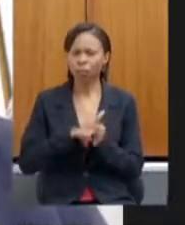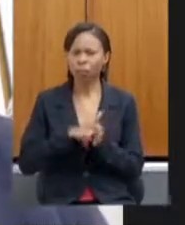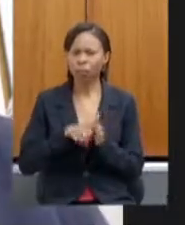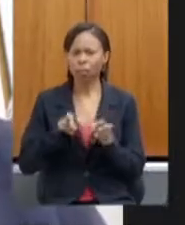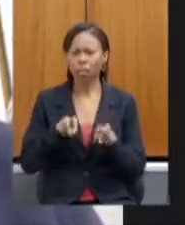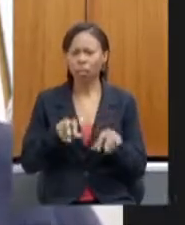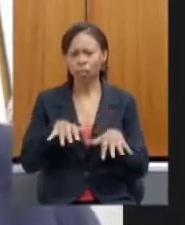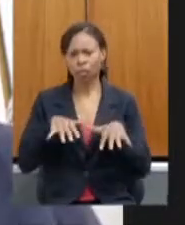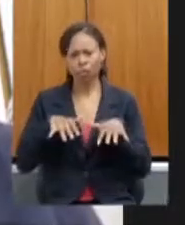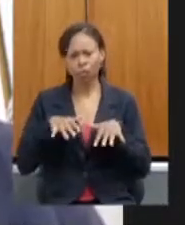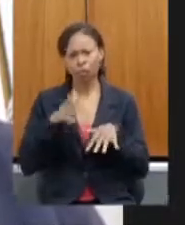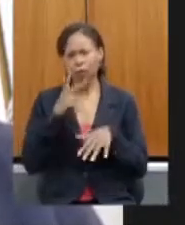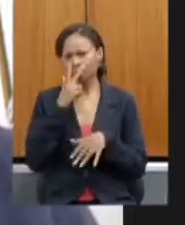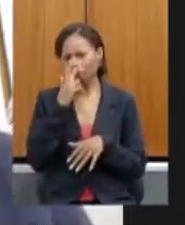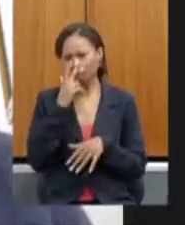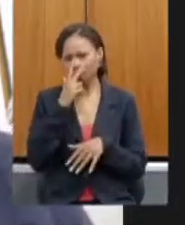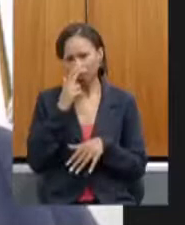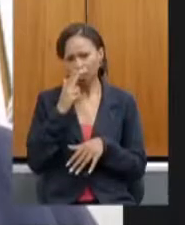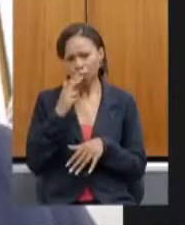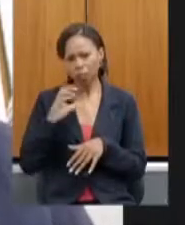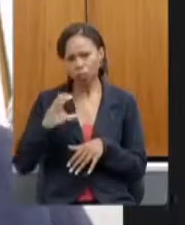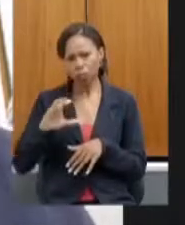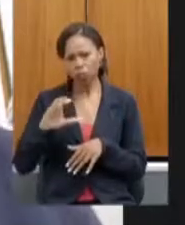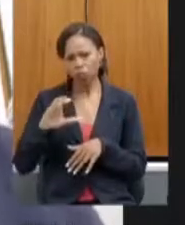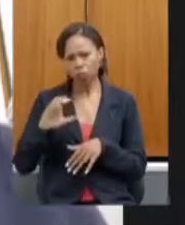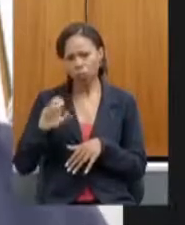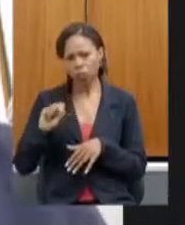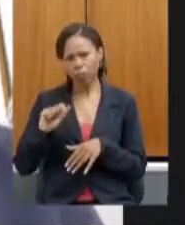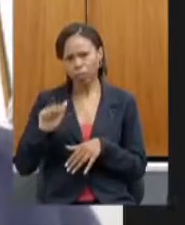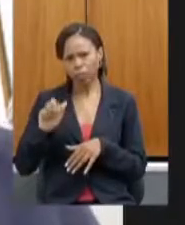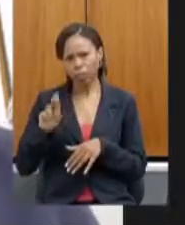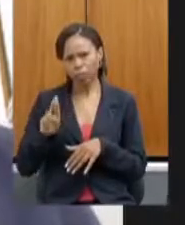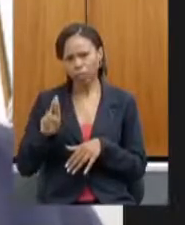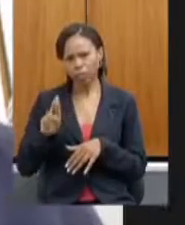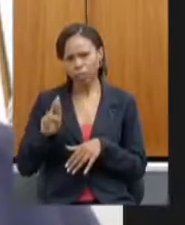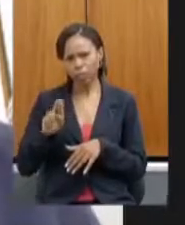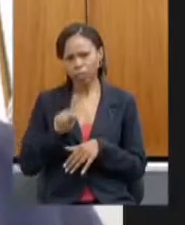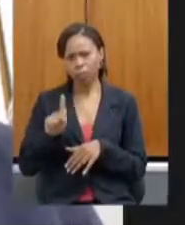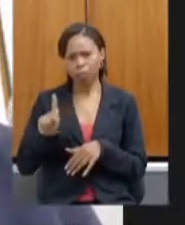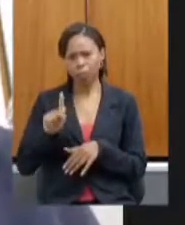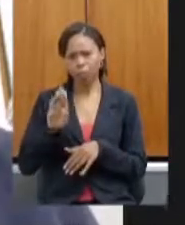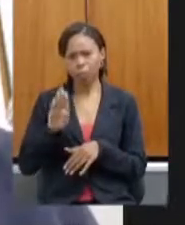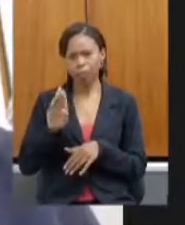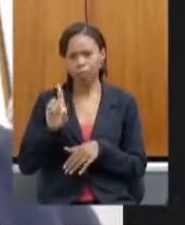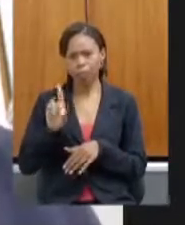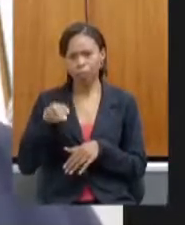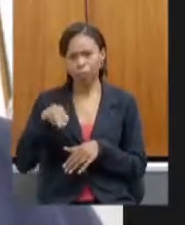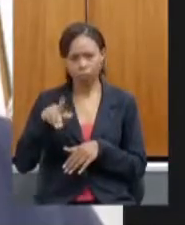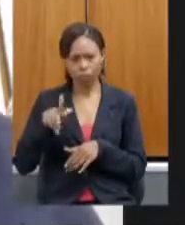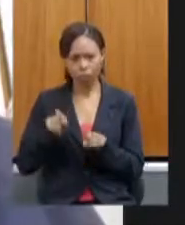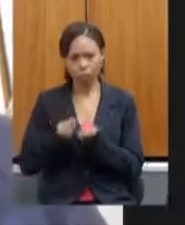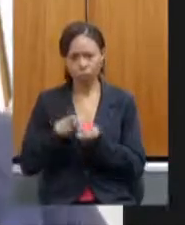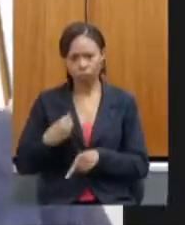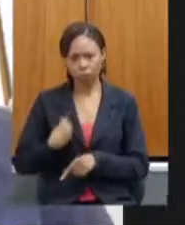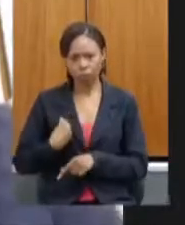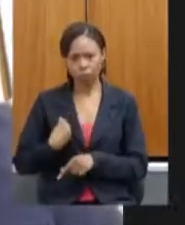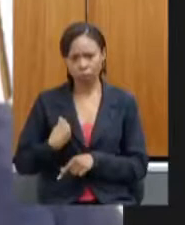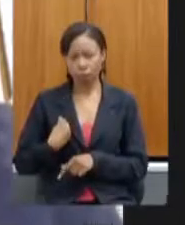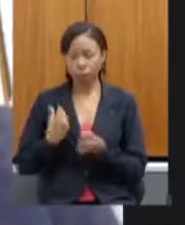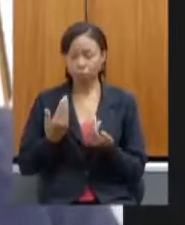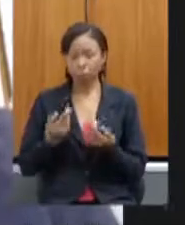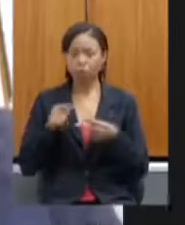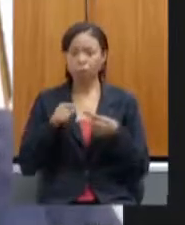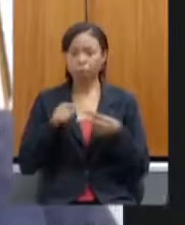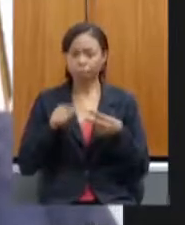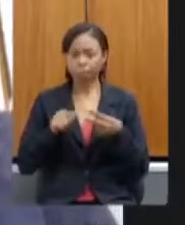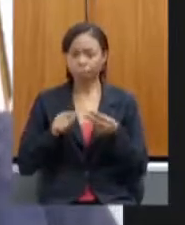presidente do BDMG está presente então são duas perguntas uma delas para a secretária que é com relação ao